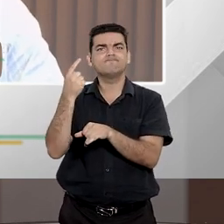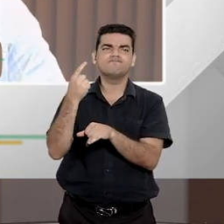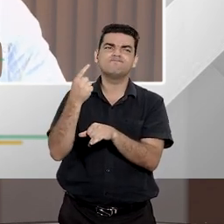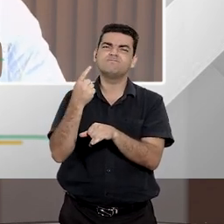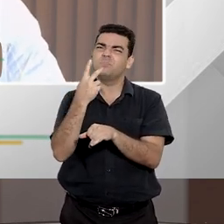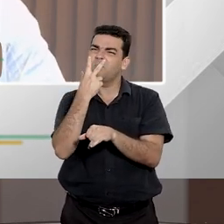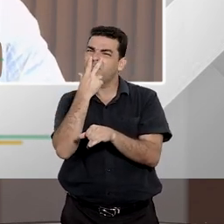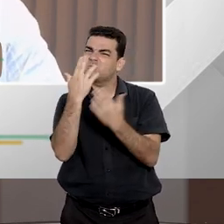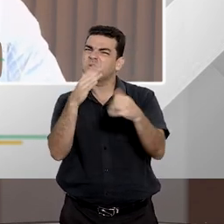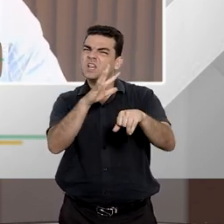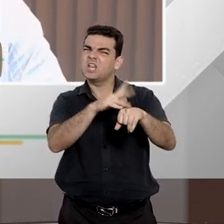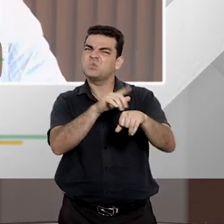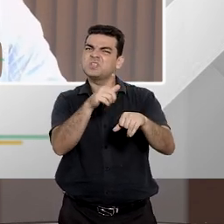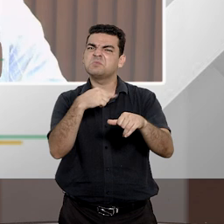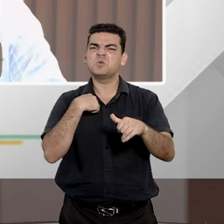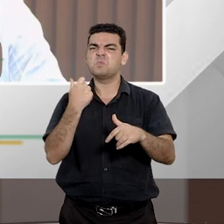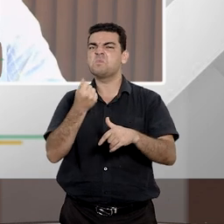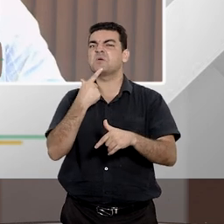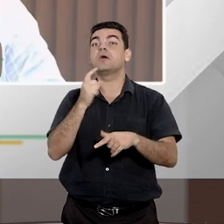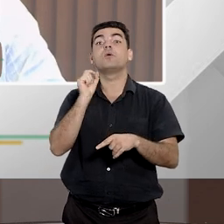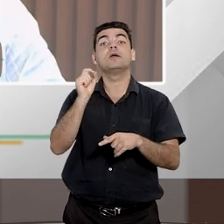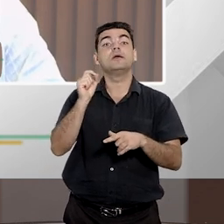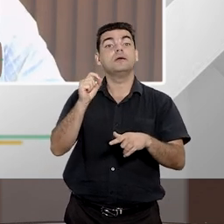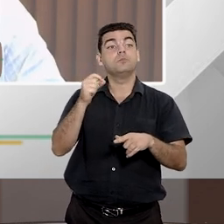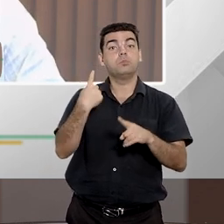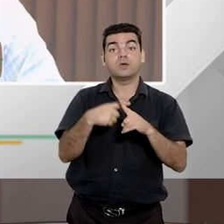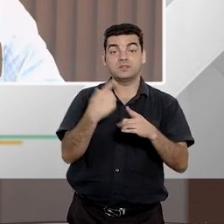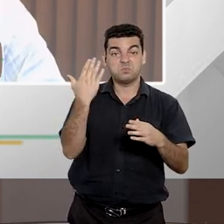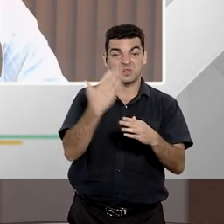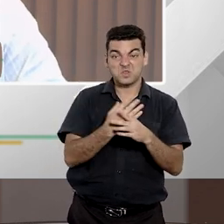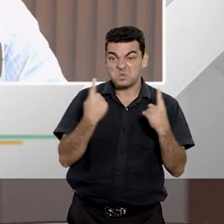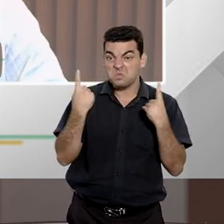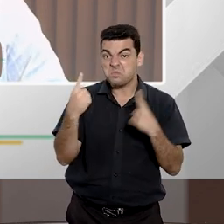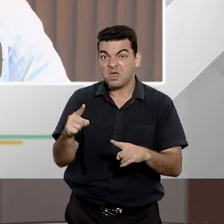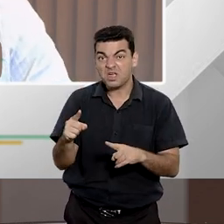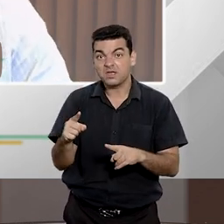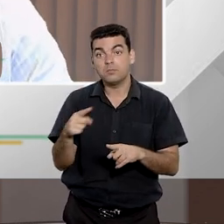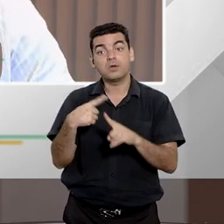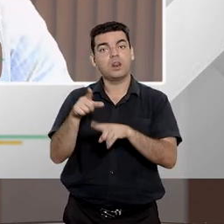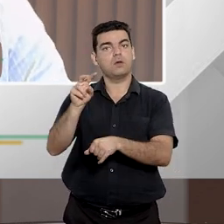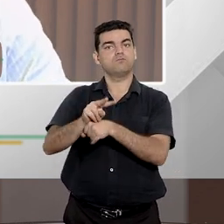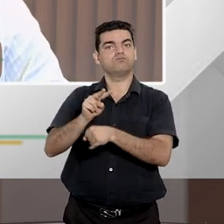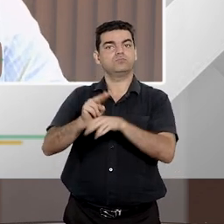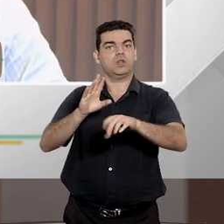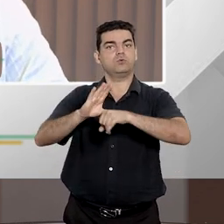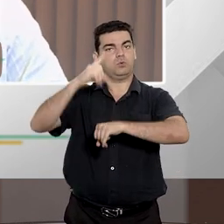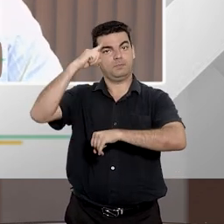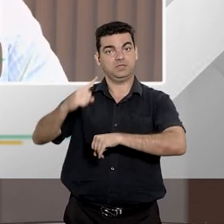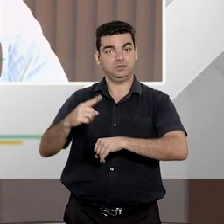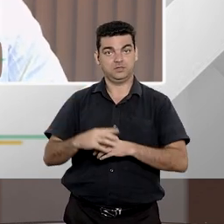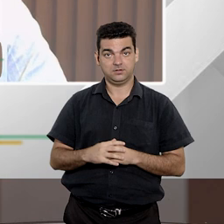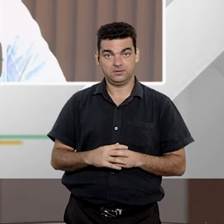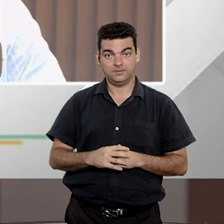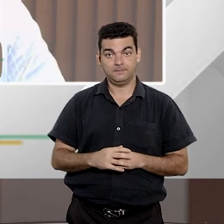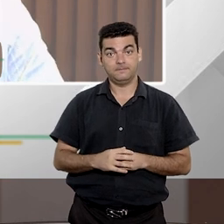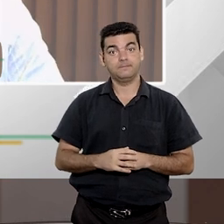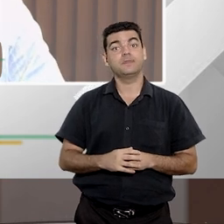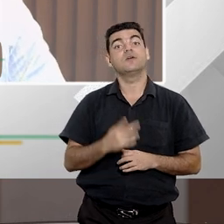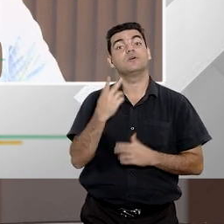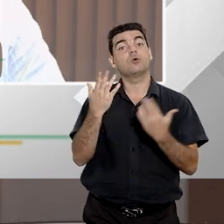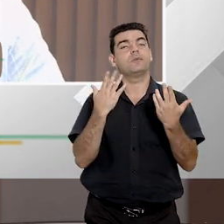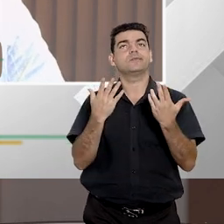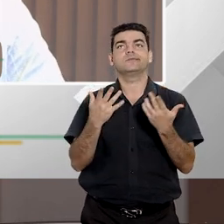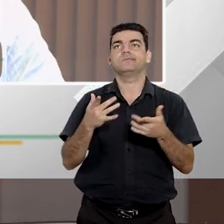doença. Qual é essa doença? Uma ofensa a bem jurídico que esteja protegido pelo texto funcional. Nós falamos aí